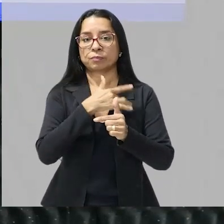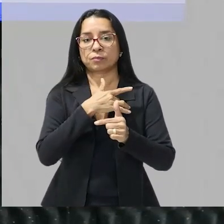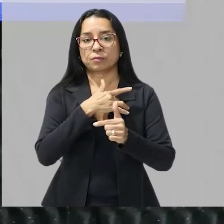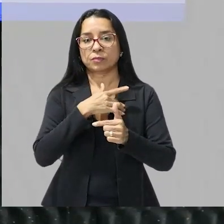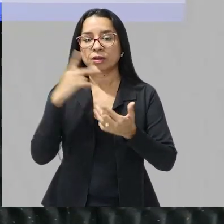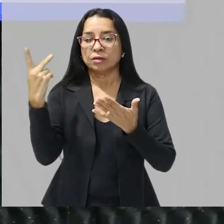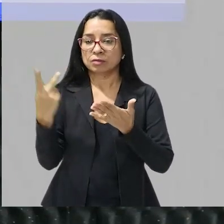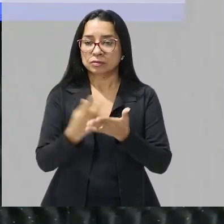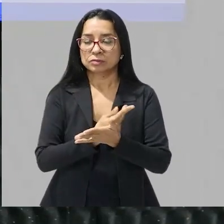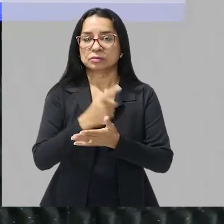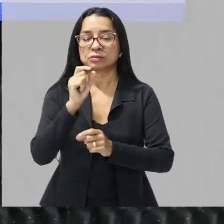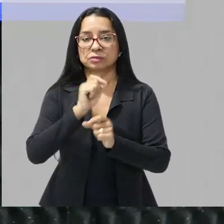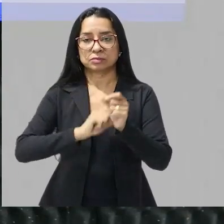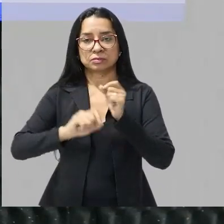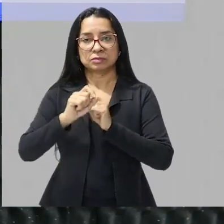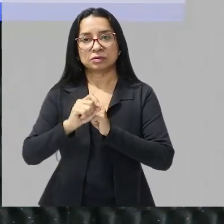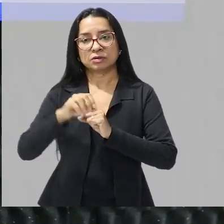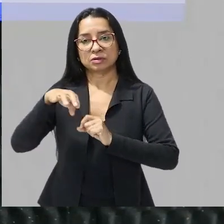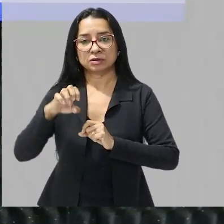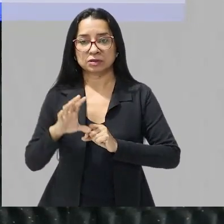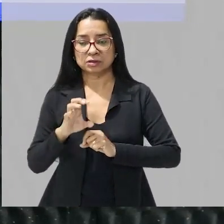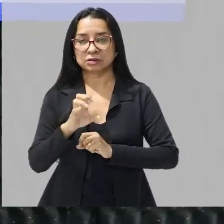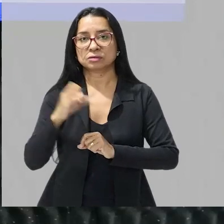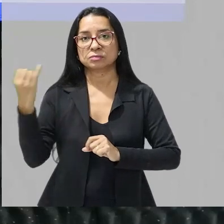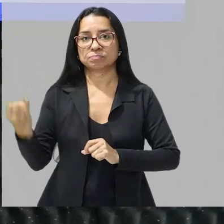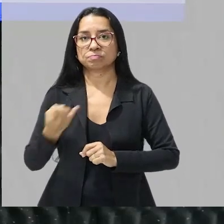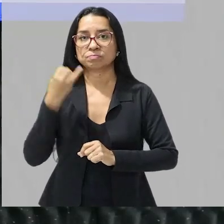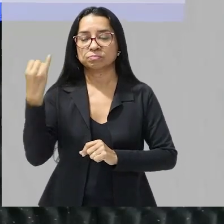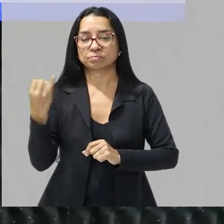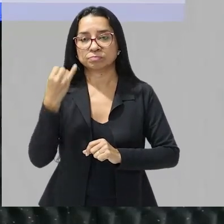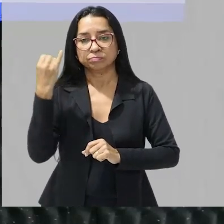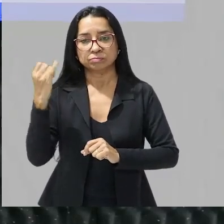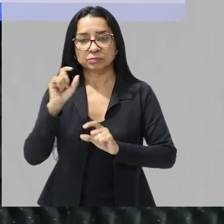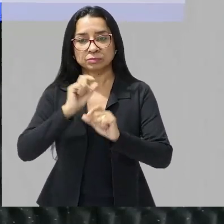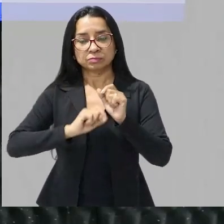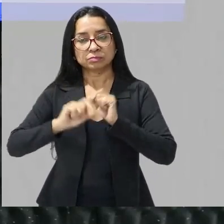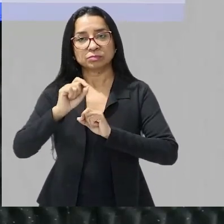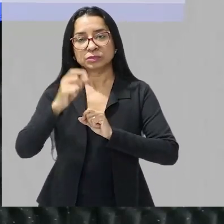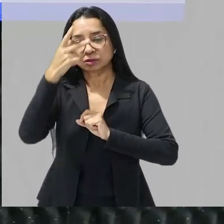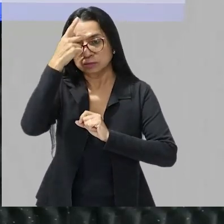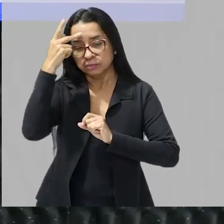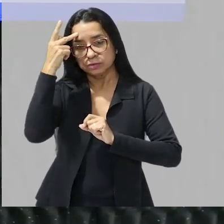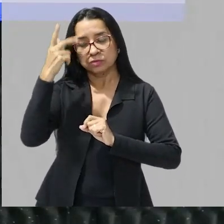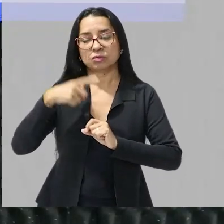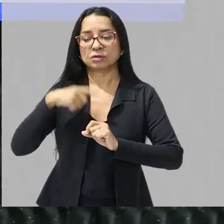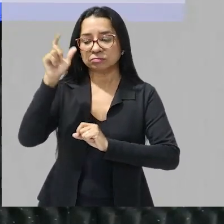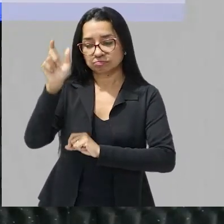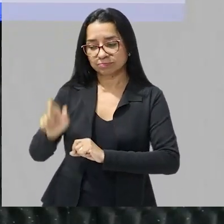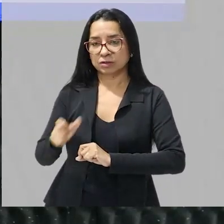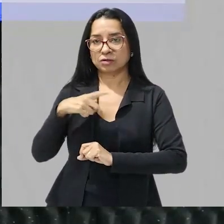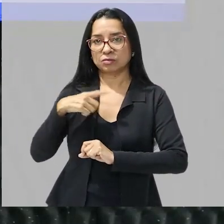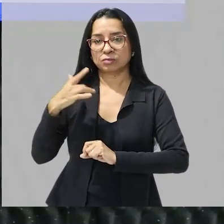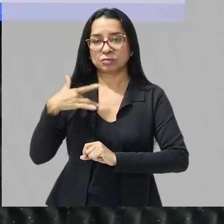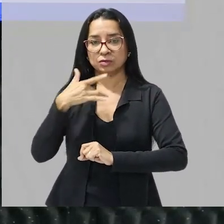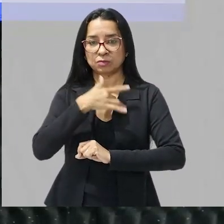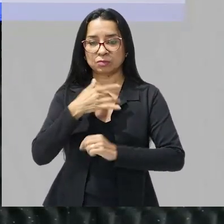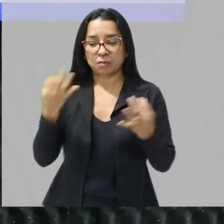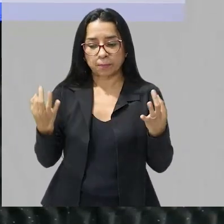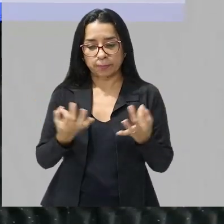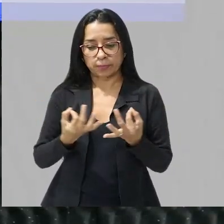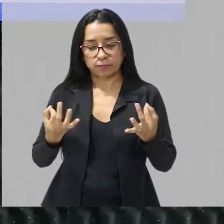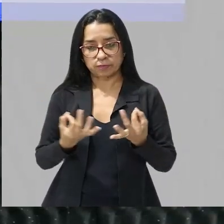situação em que as enzimas elas são importantes né pra que o indivíduo tenha uma saúde perfeita tá